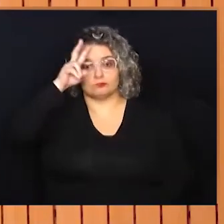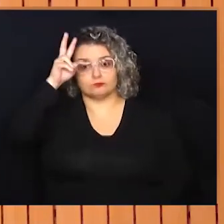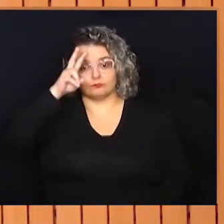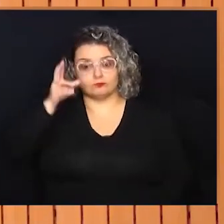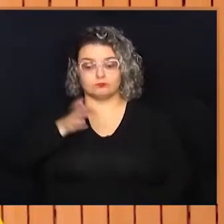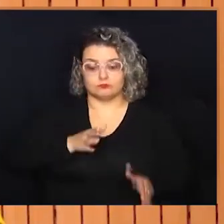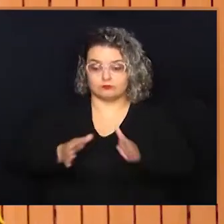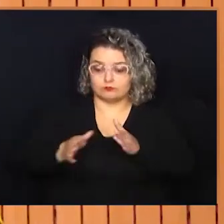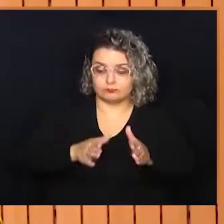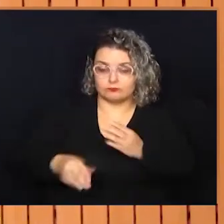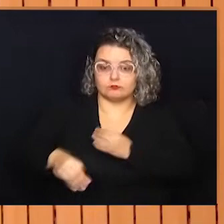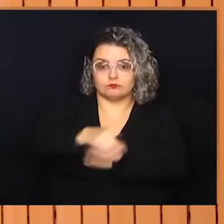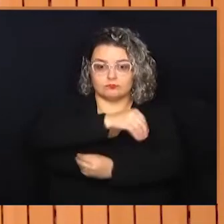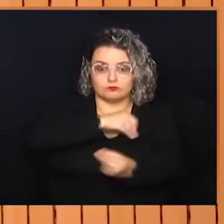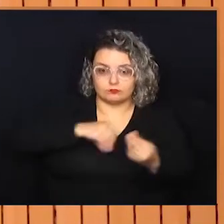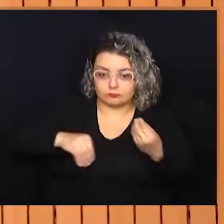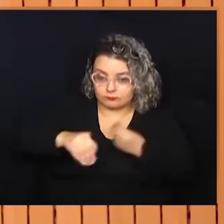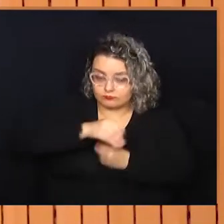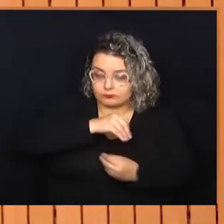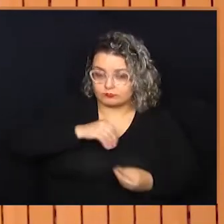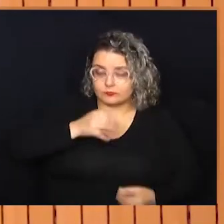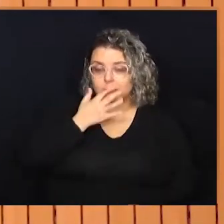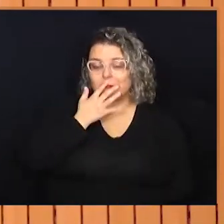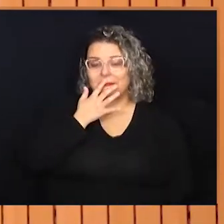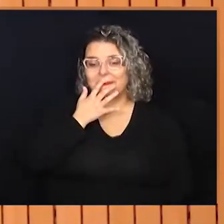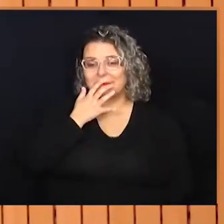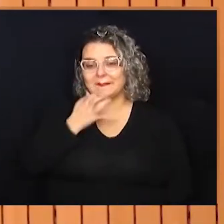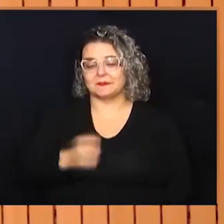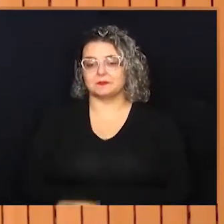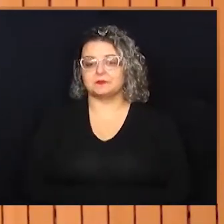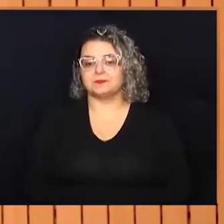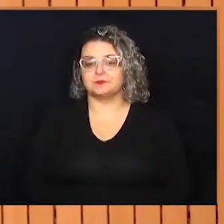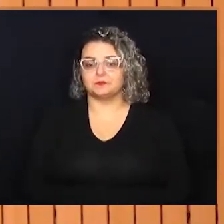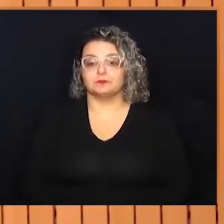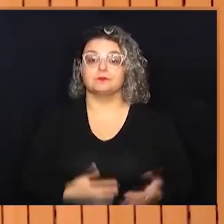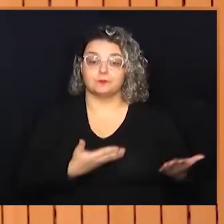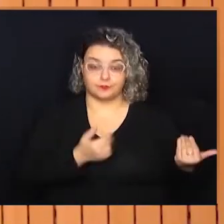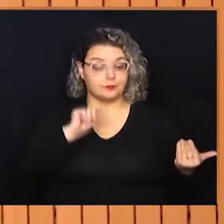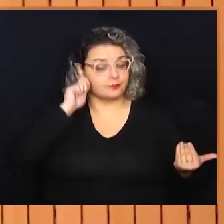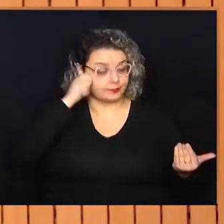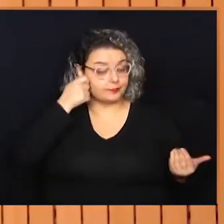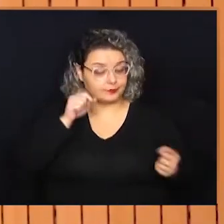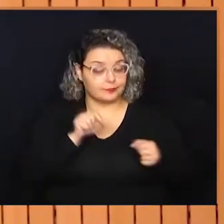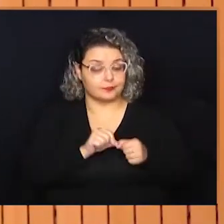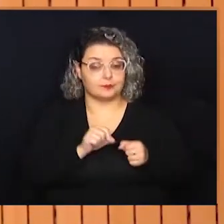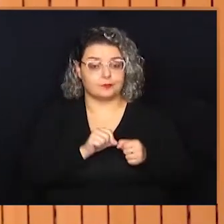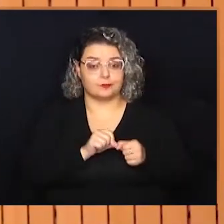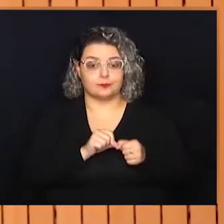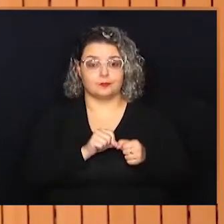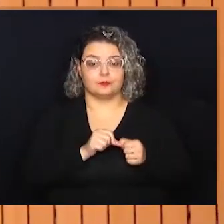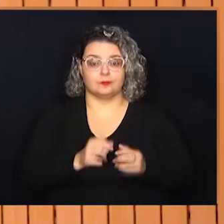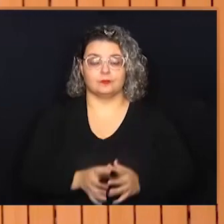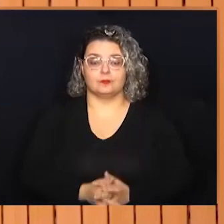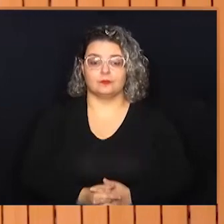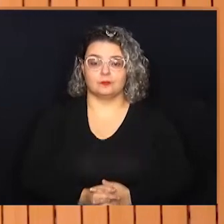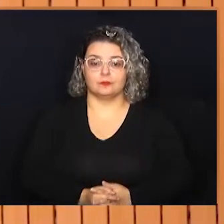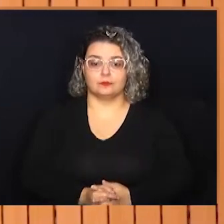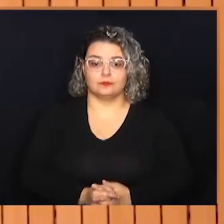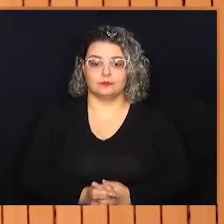de lembrar de um episódio envolvendo um jovem negro que fez uma